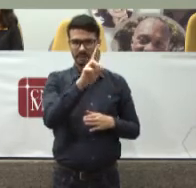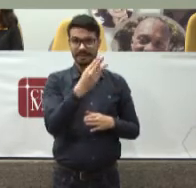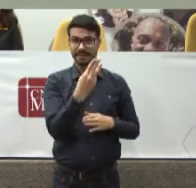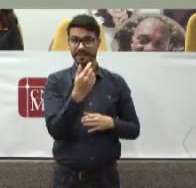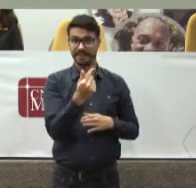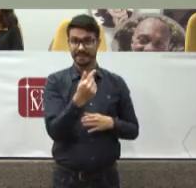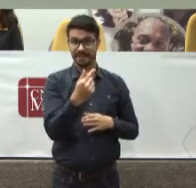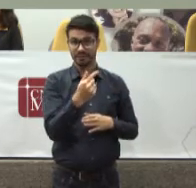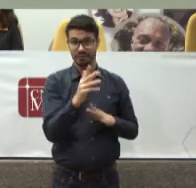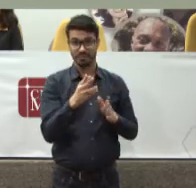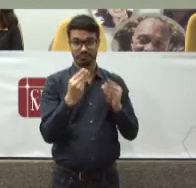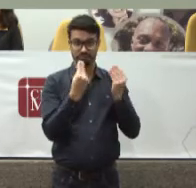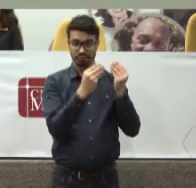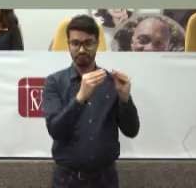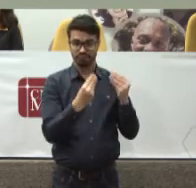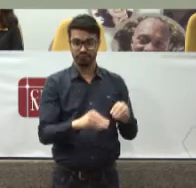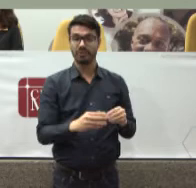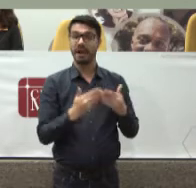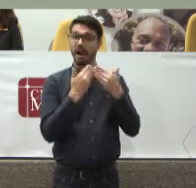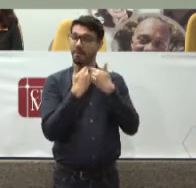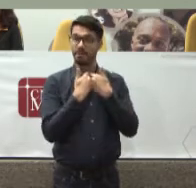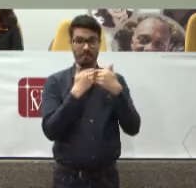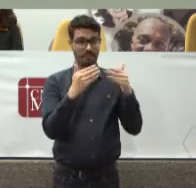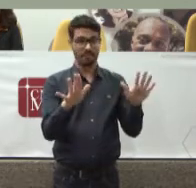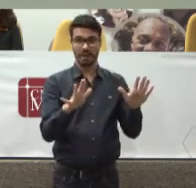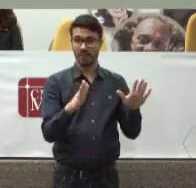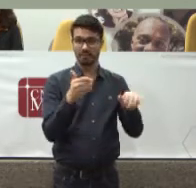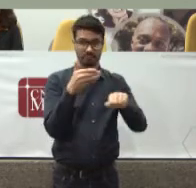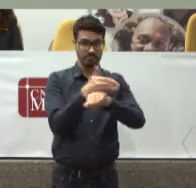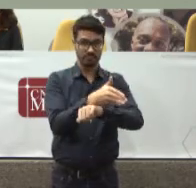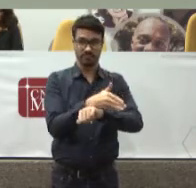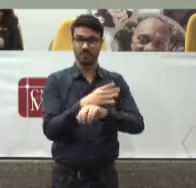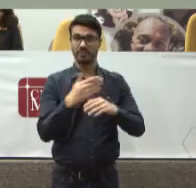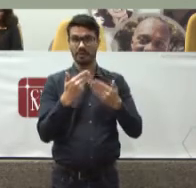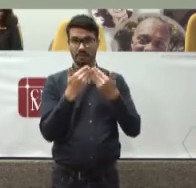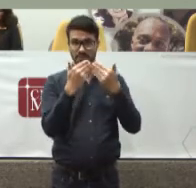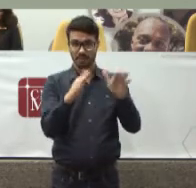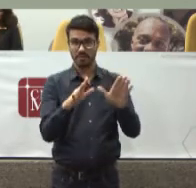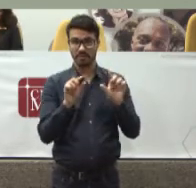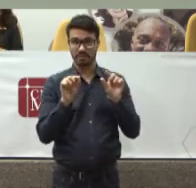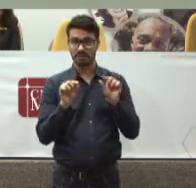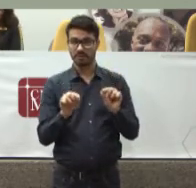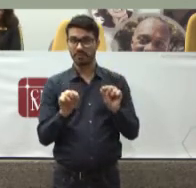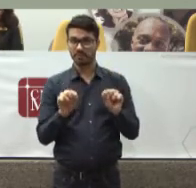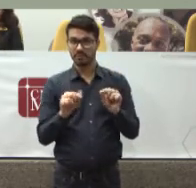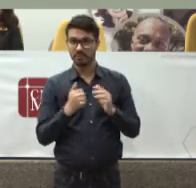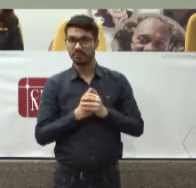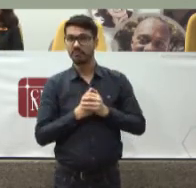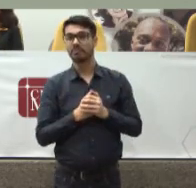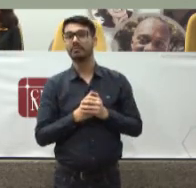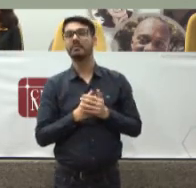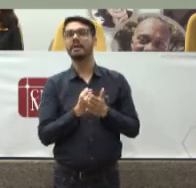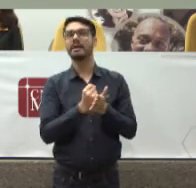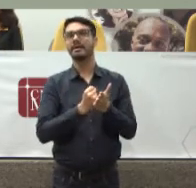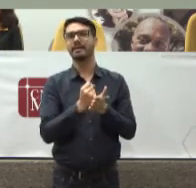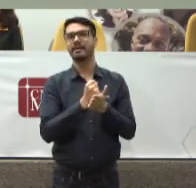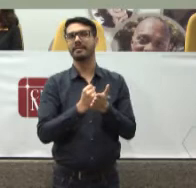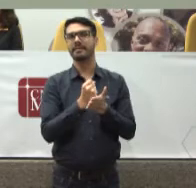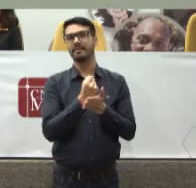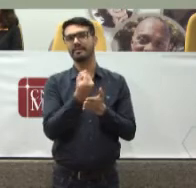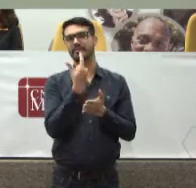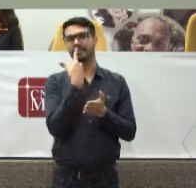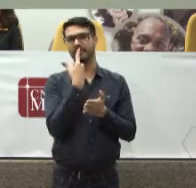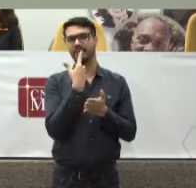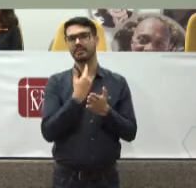De dados E abertos A consulta Pública Pareceres Técnicos De que? Basicamente Hoje De medicamentos Fora